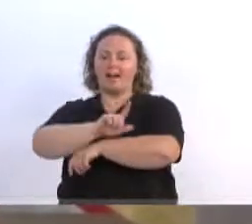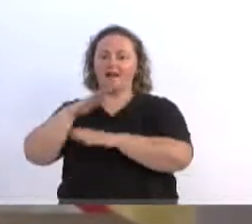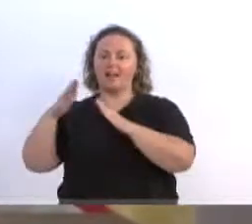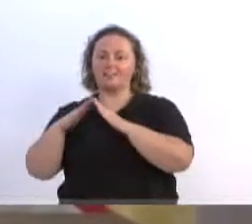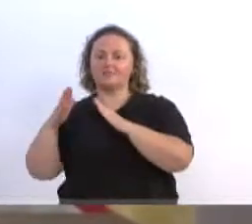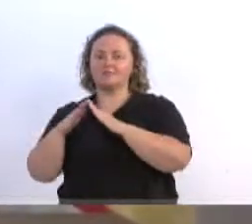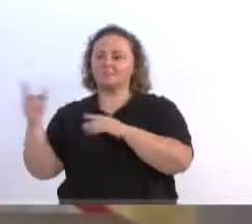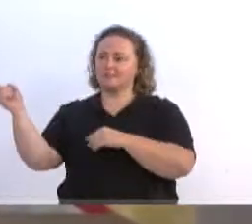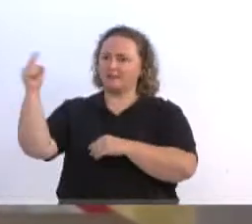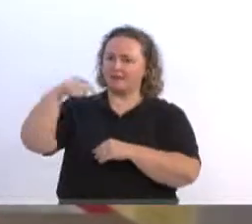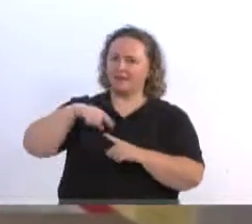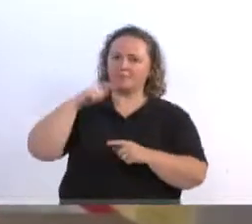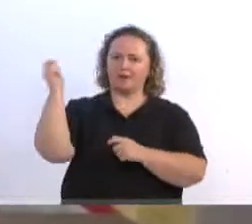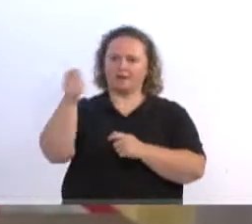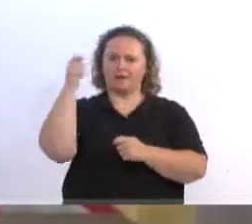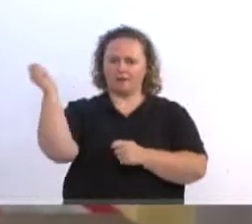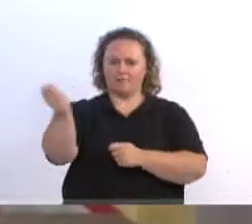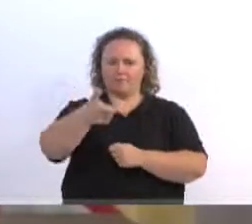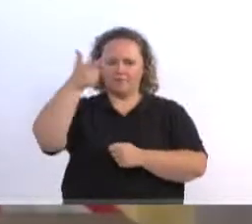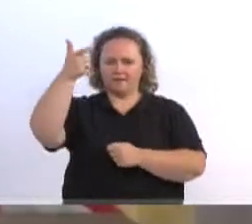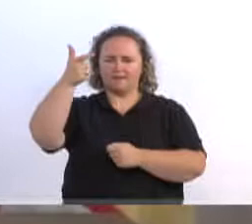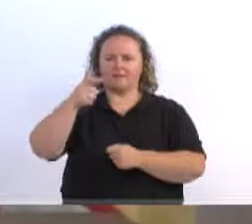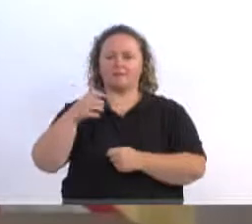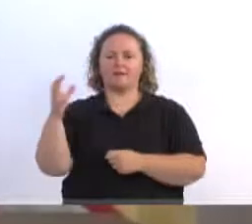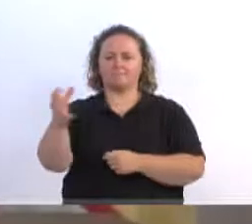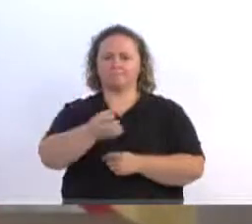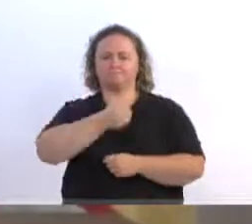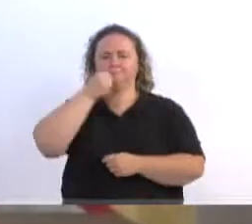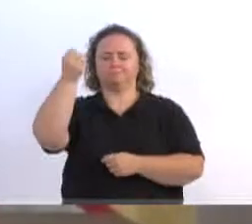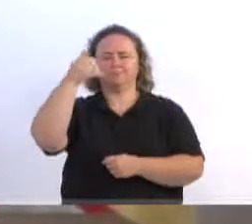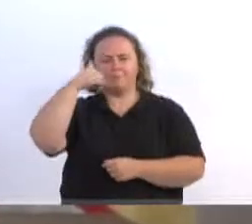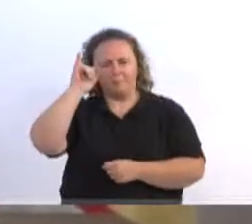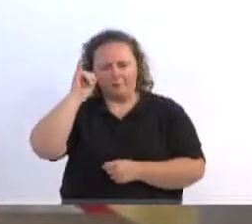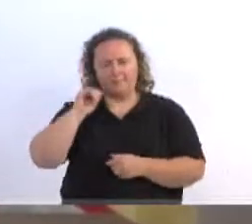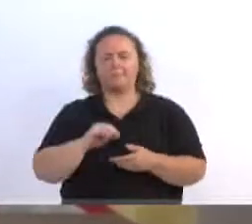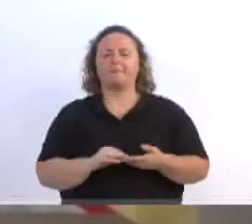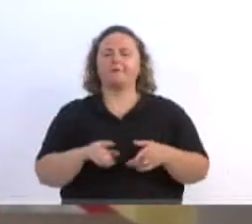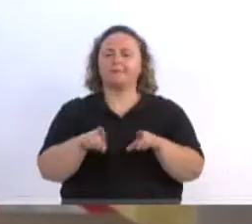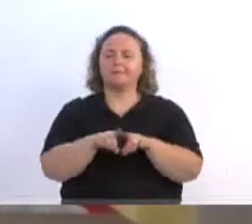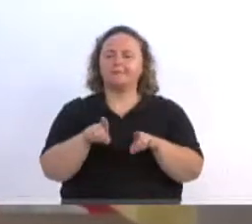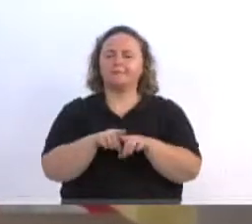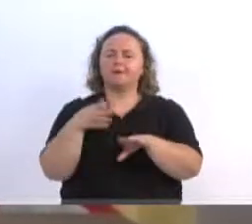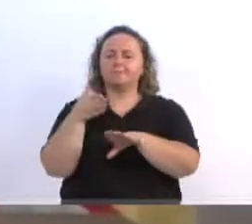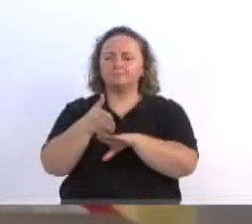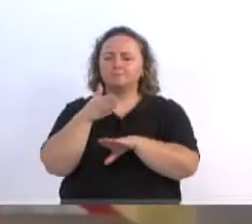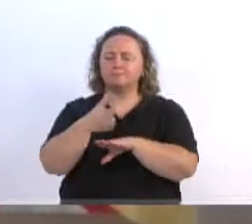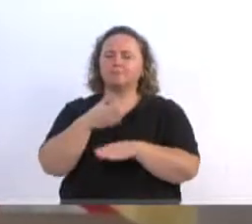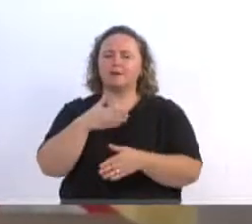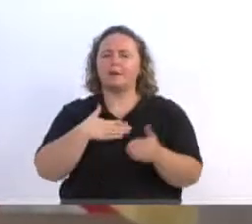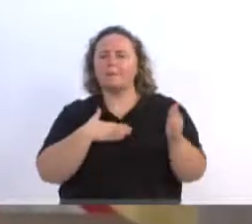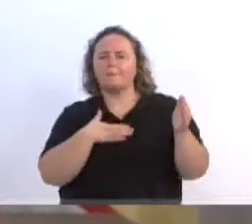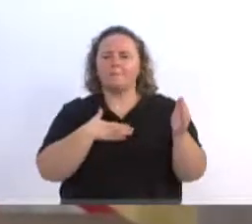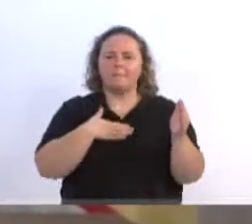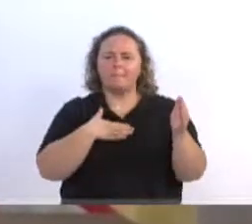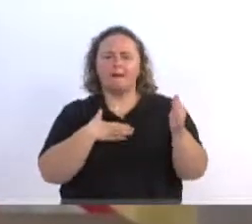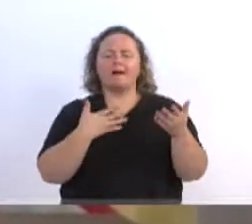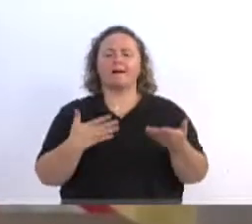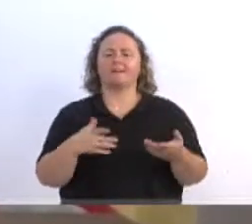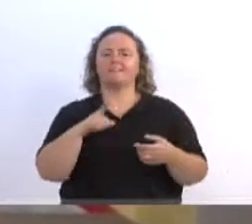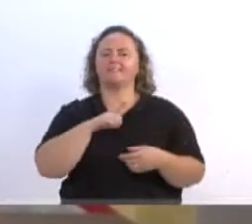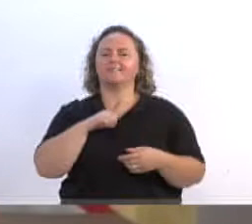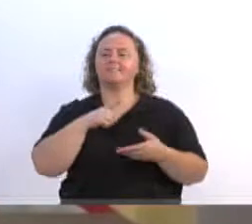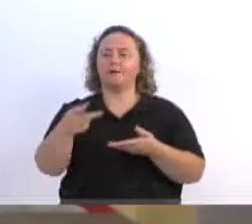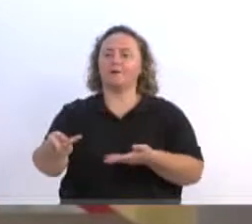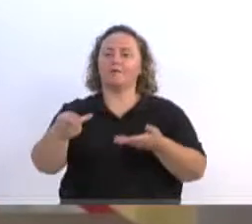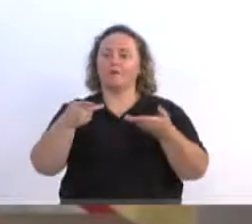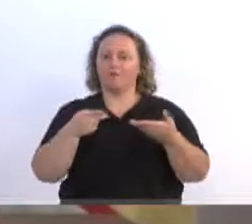competição de laço, participam das atrações artísticas e também dos bailes. E vale a pena aí o convite a todos. Ela